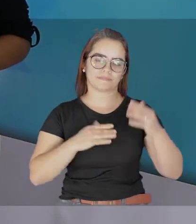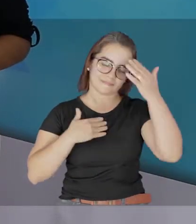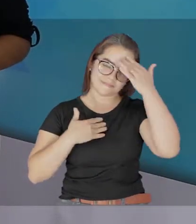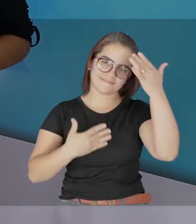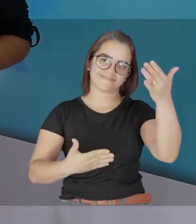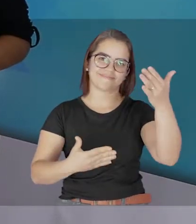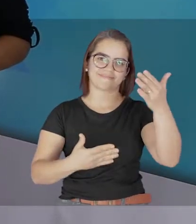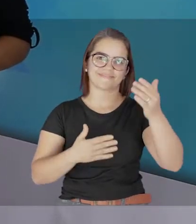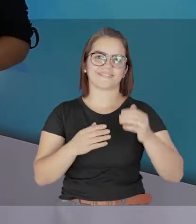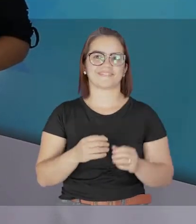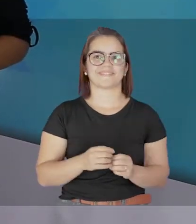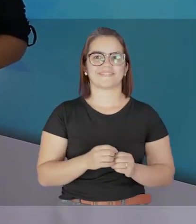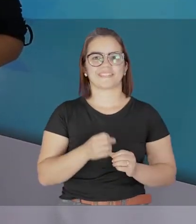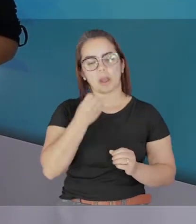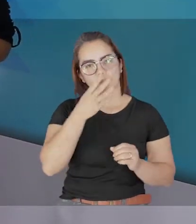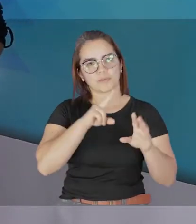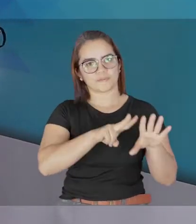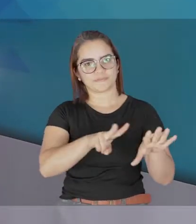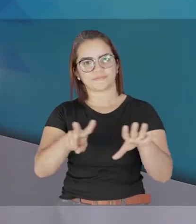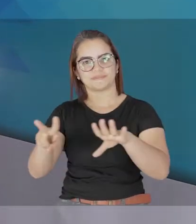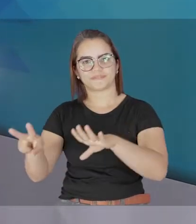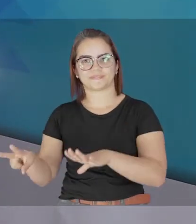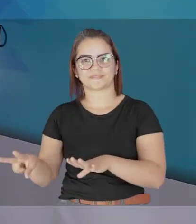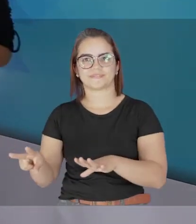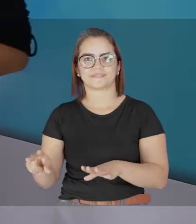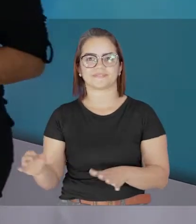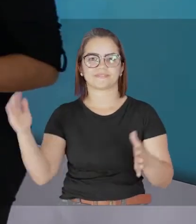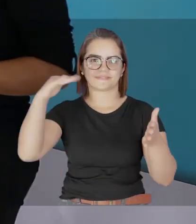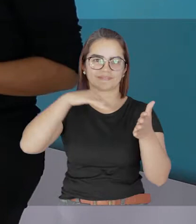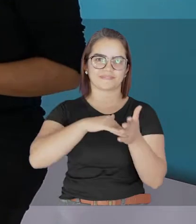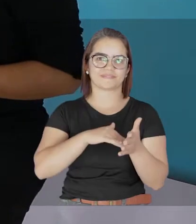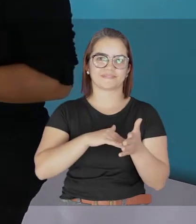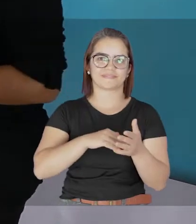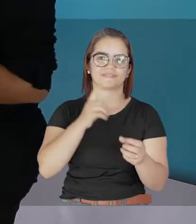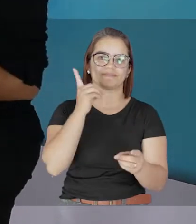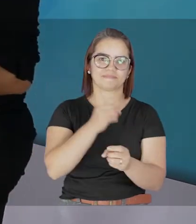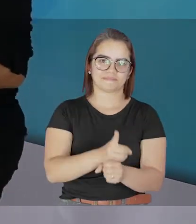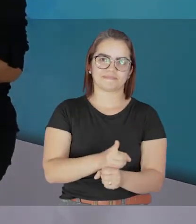tenha um ótimo fim de semana. Um bom fim de semana e até o nosso próximo encontro.